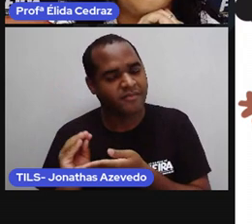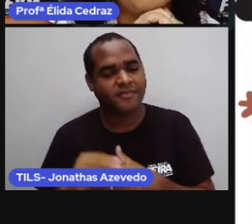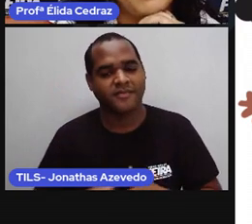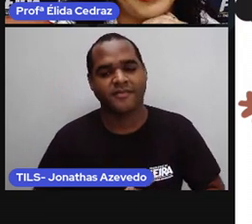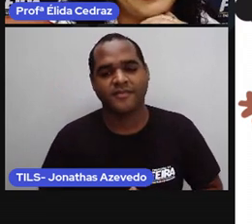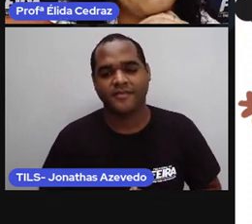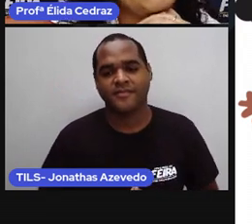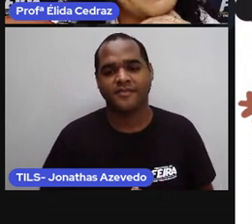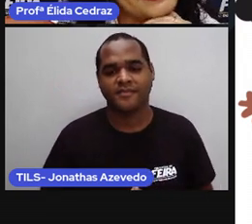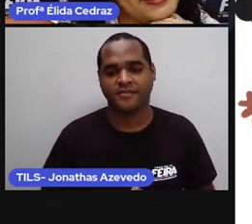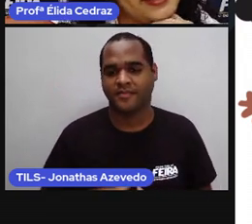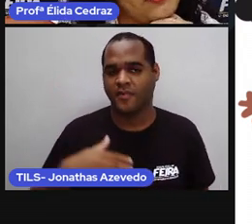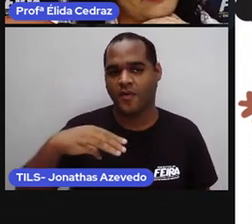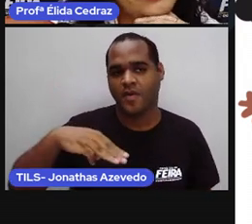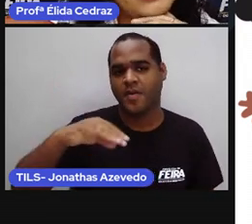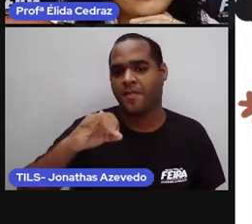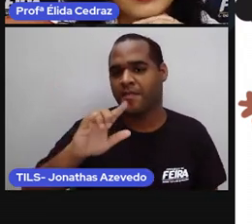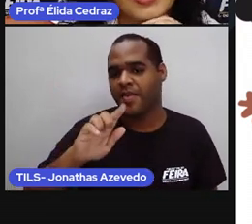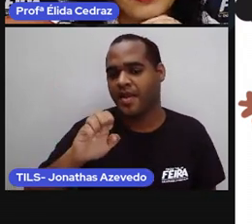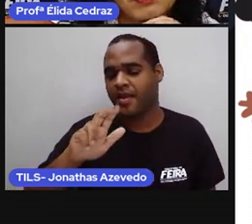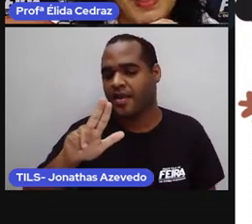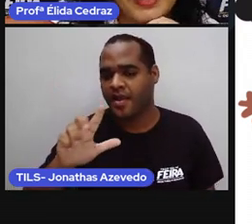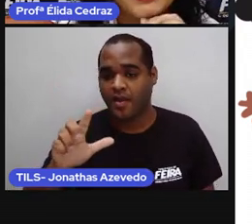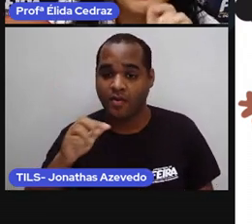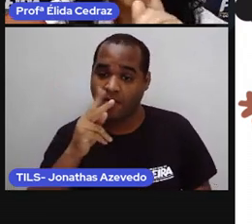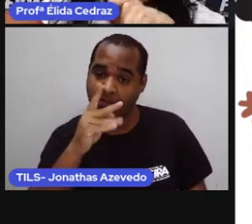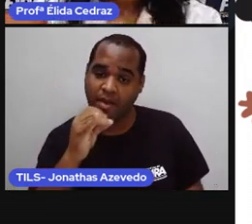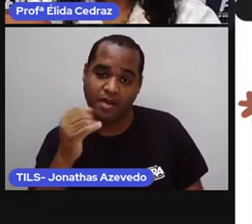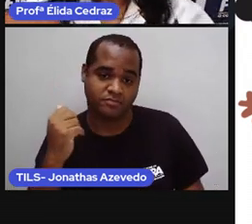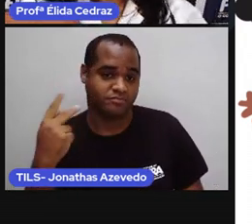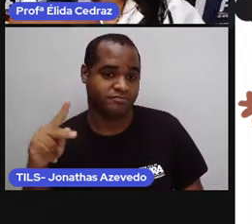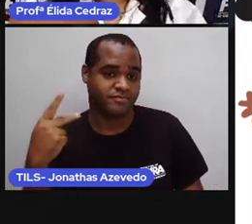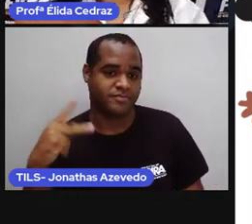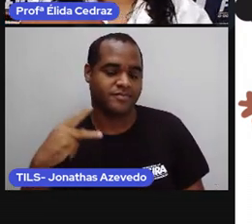para Miguel e os seus pais.